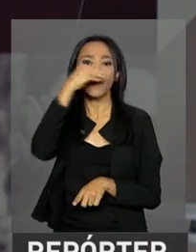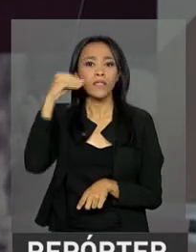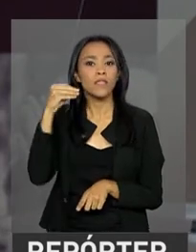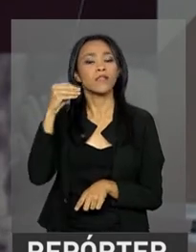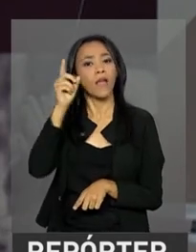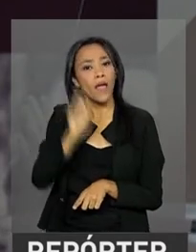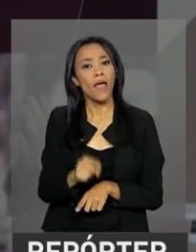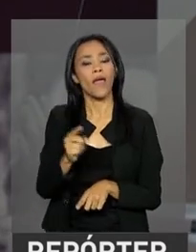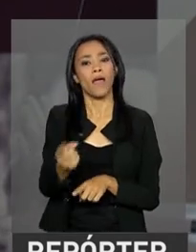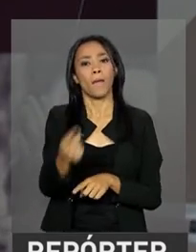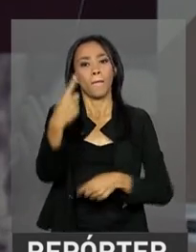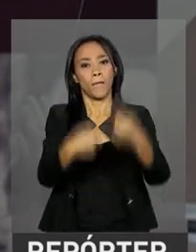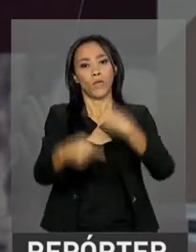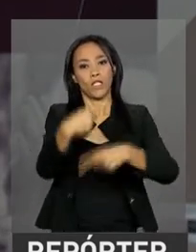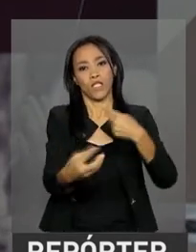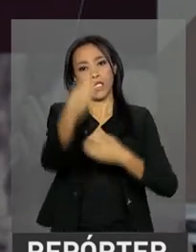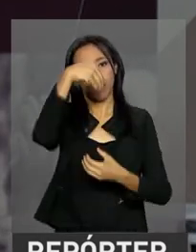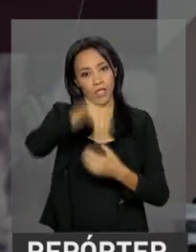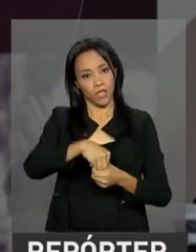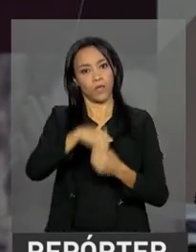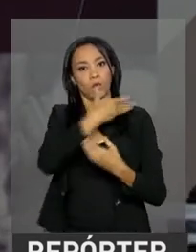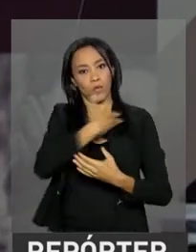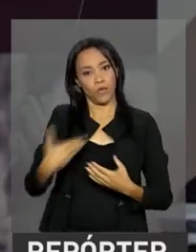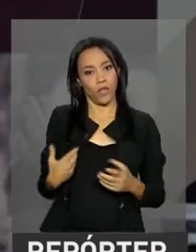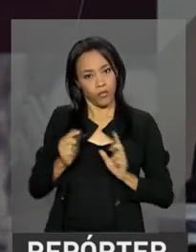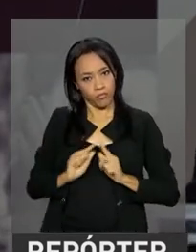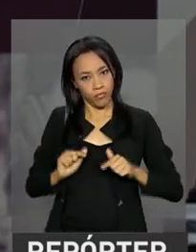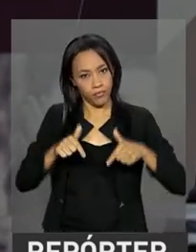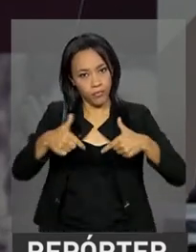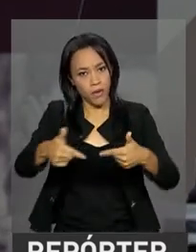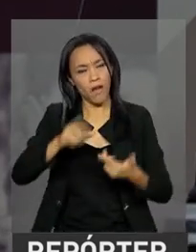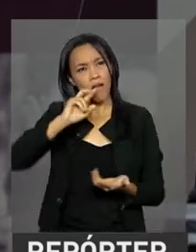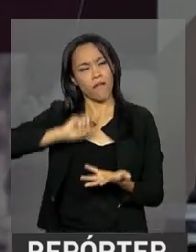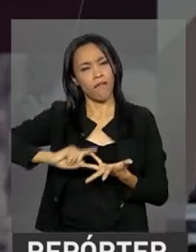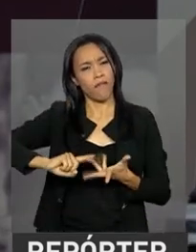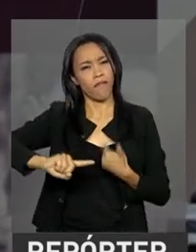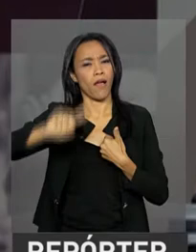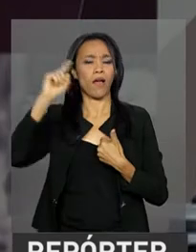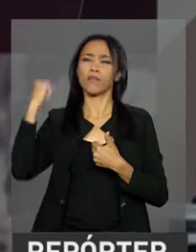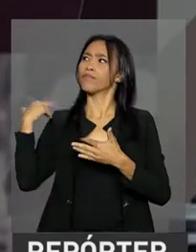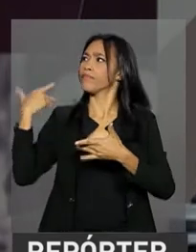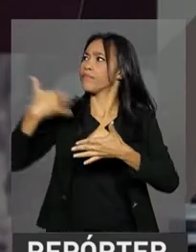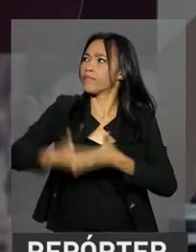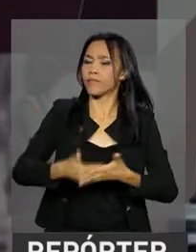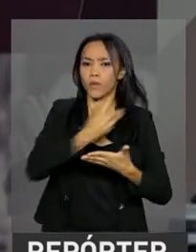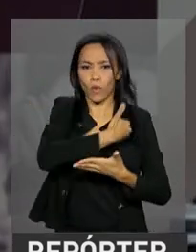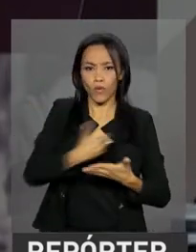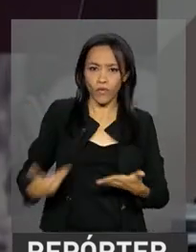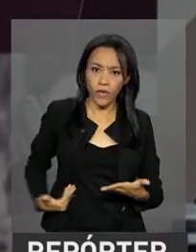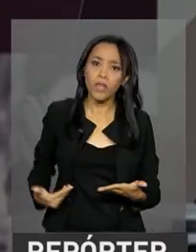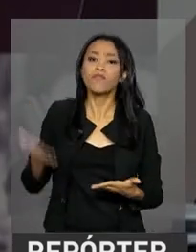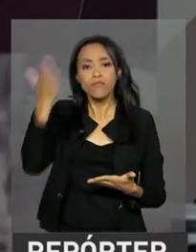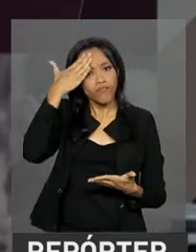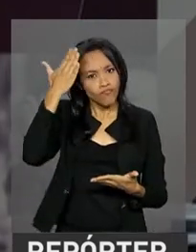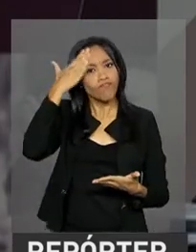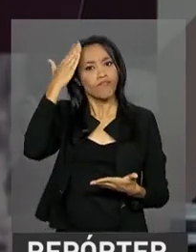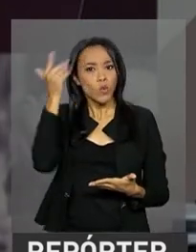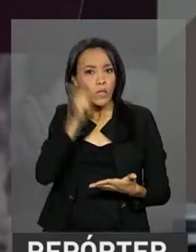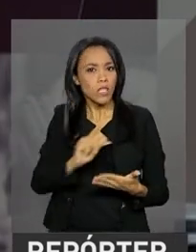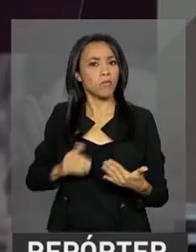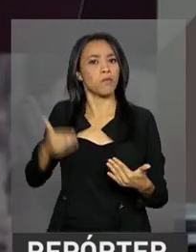política de Estado. Ao longo de diversos governos e diversas administrações, soubemos avançar.